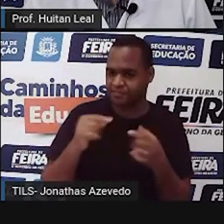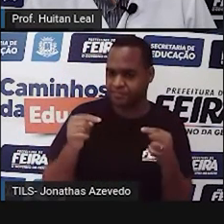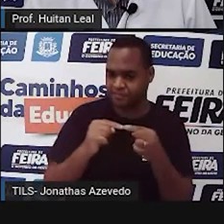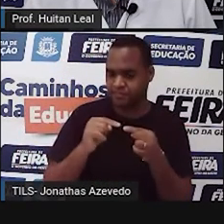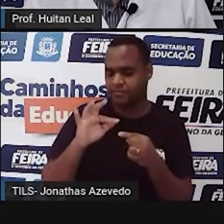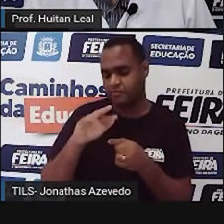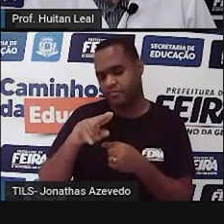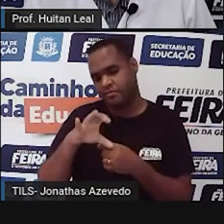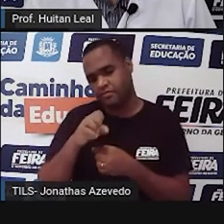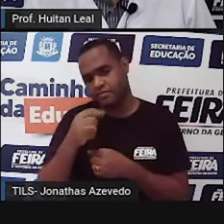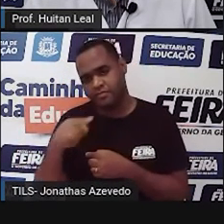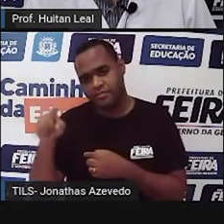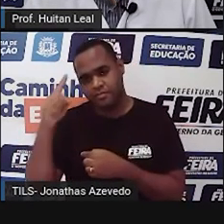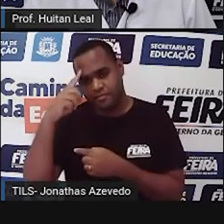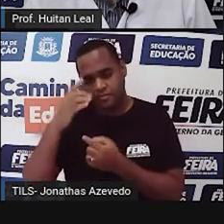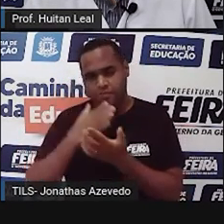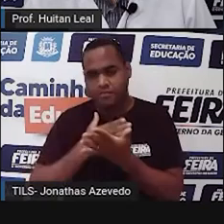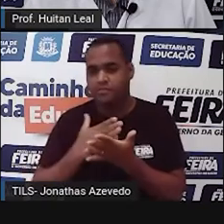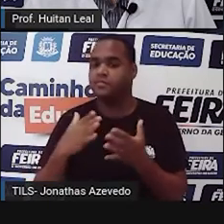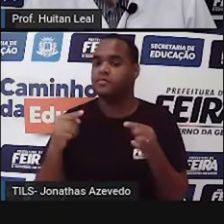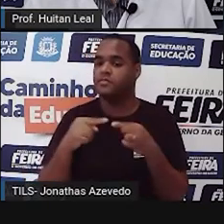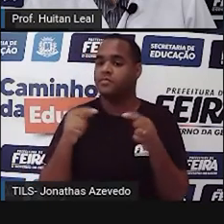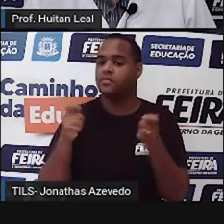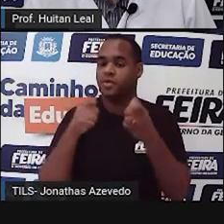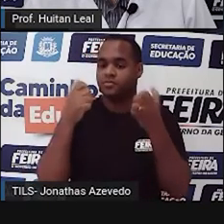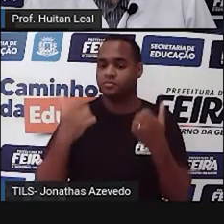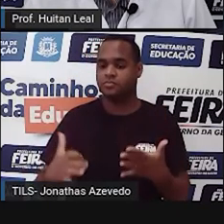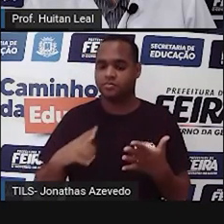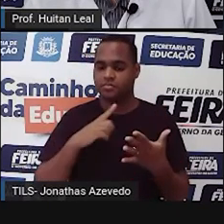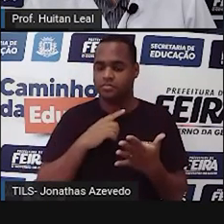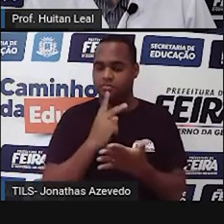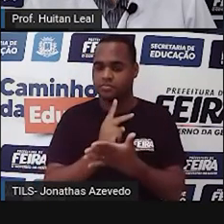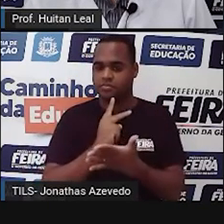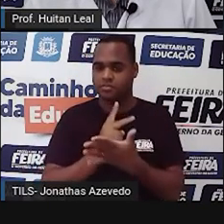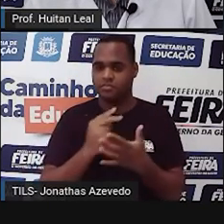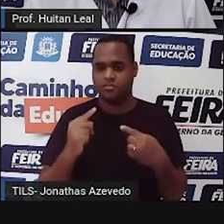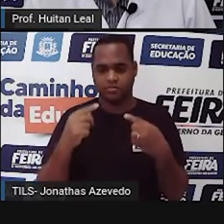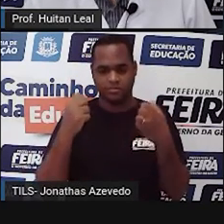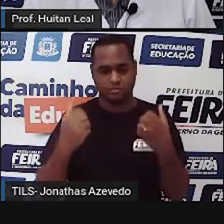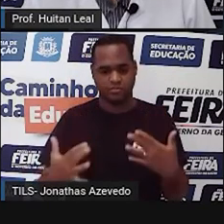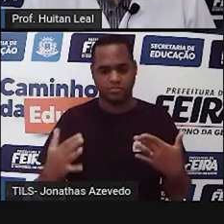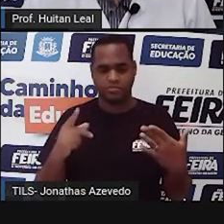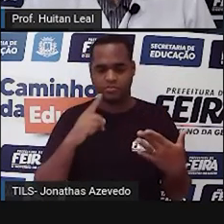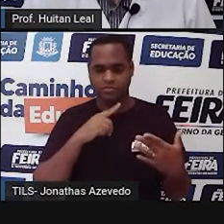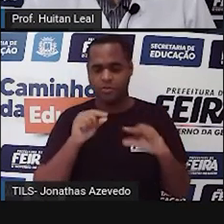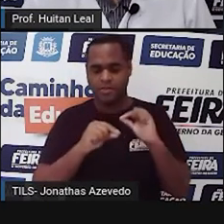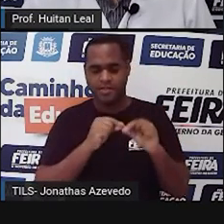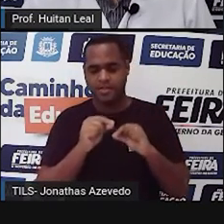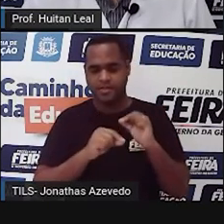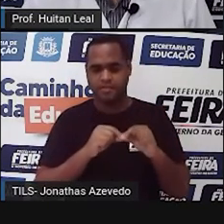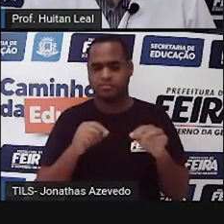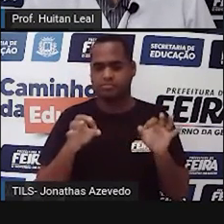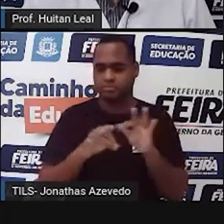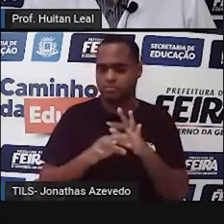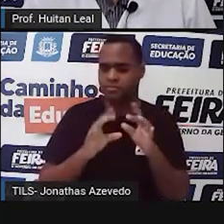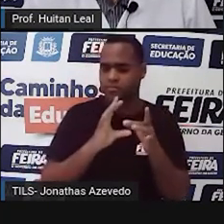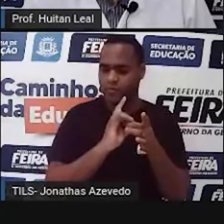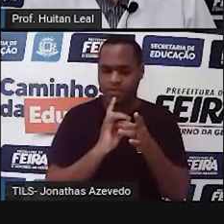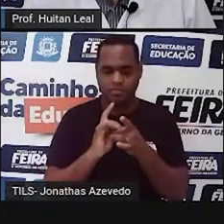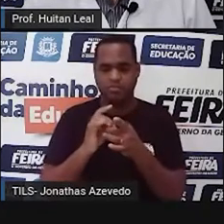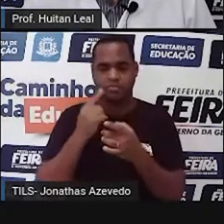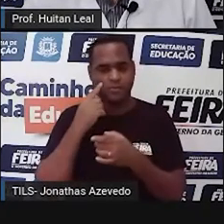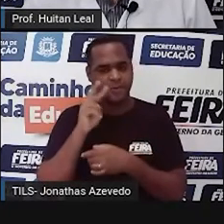função de preposição, mas que podem acabar exercendo essa função em determinados contextos,